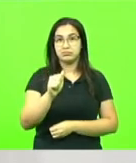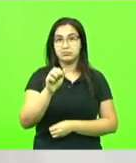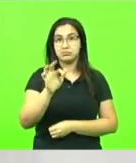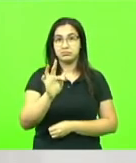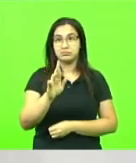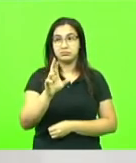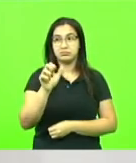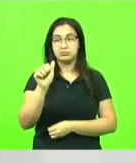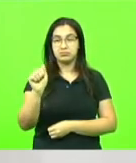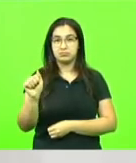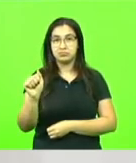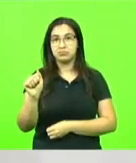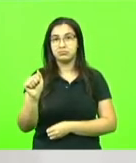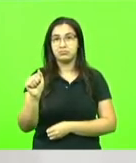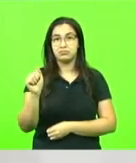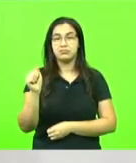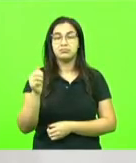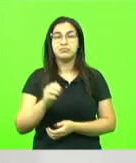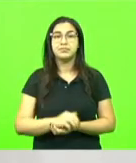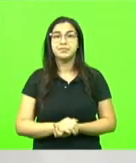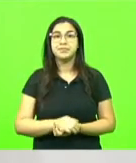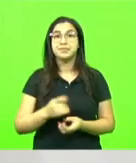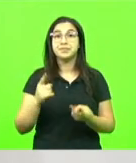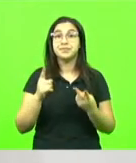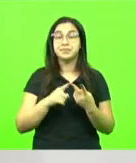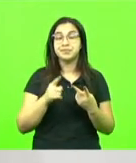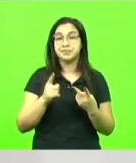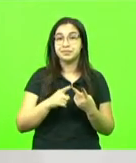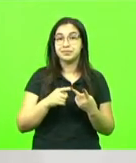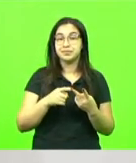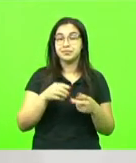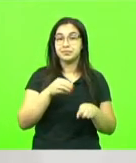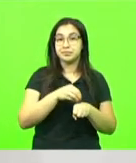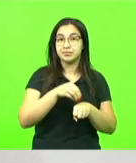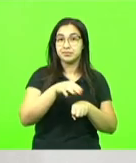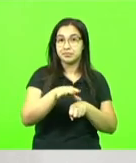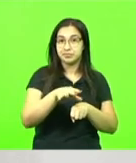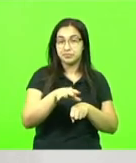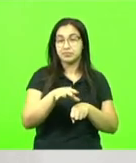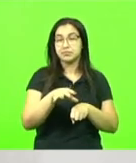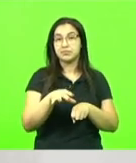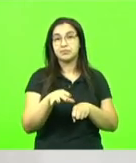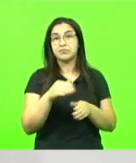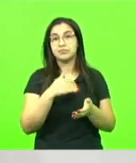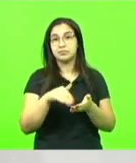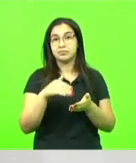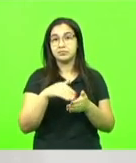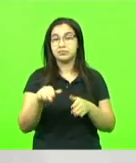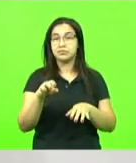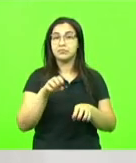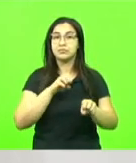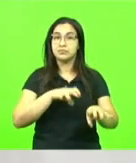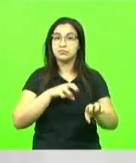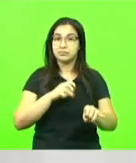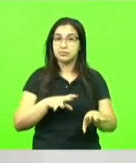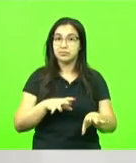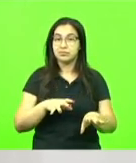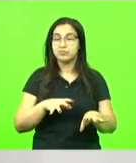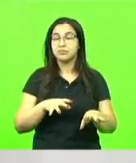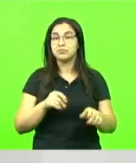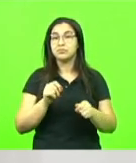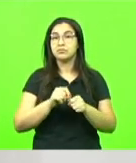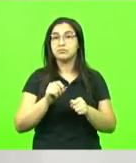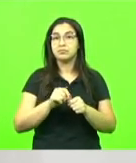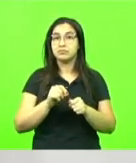proposições e a segunda também sugerindo ao governo do Estado, secretário de Educação, que seja promovida a capacitação dos gestores